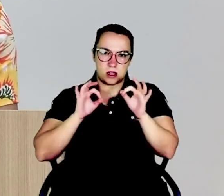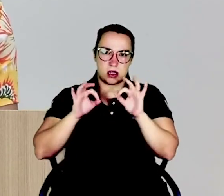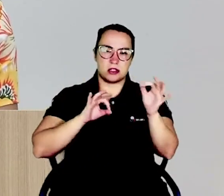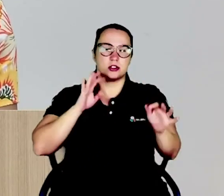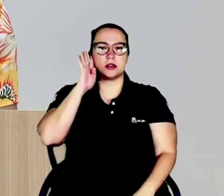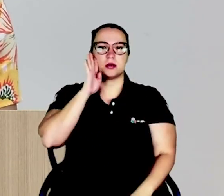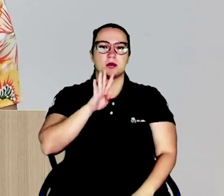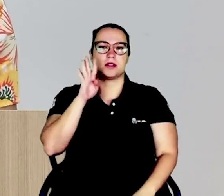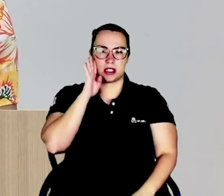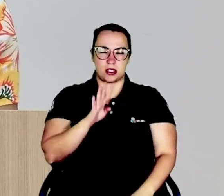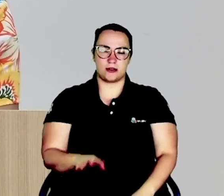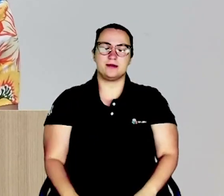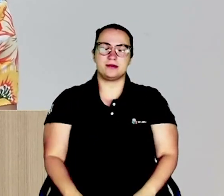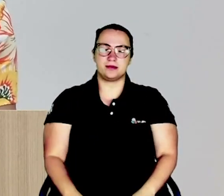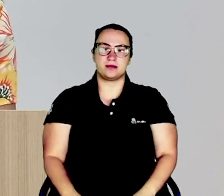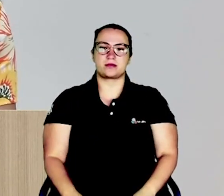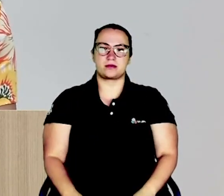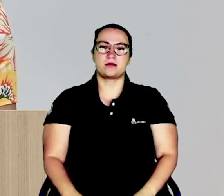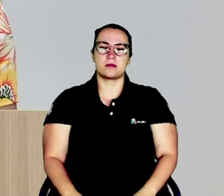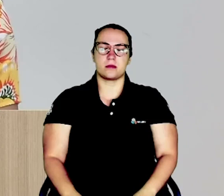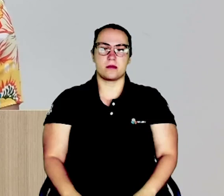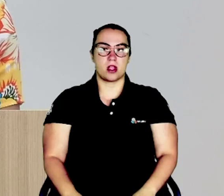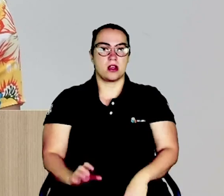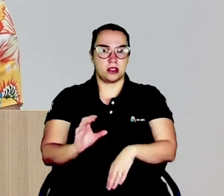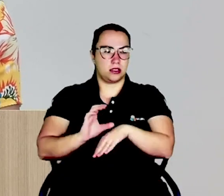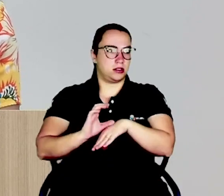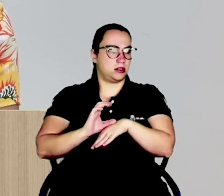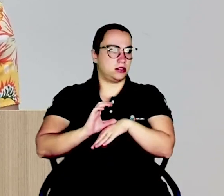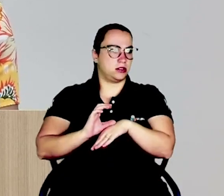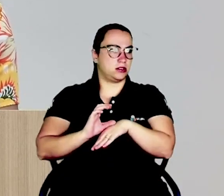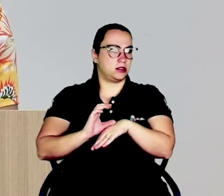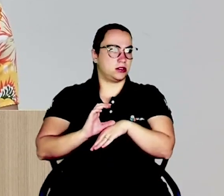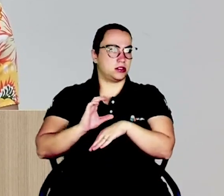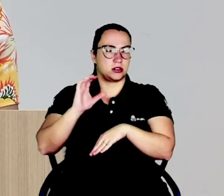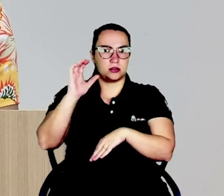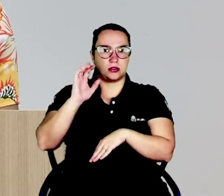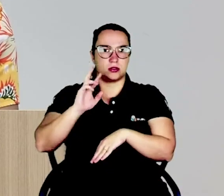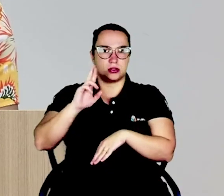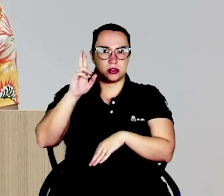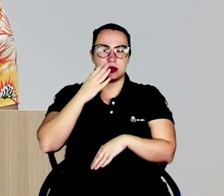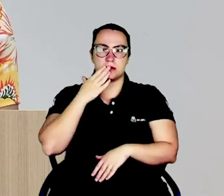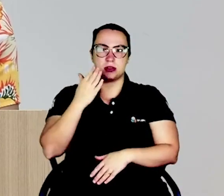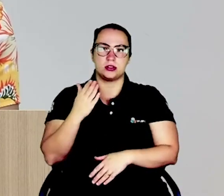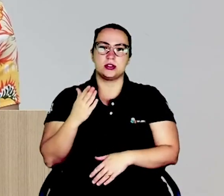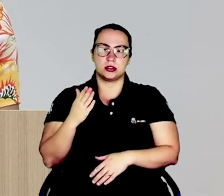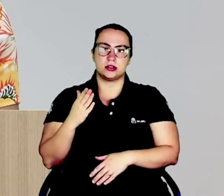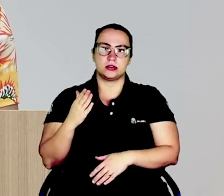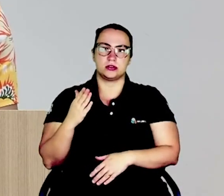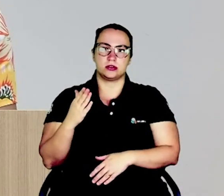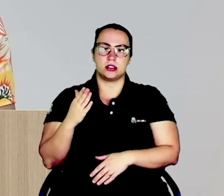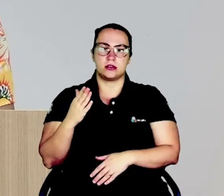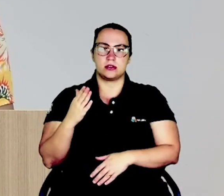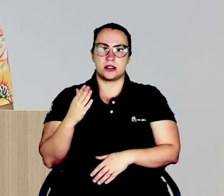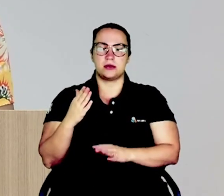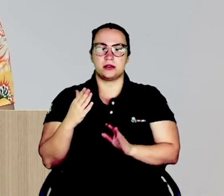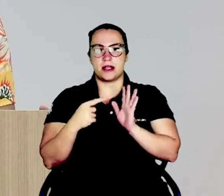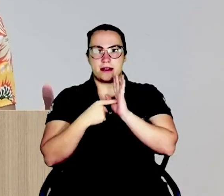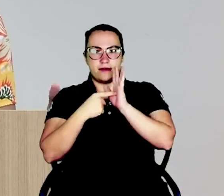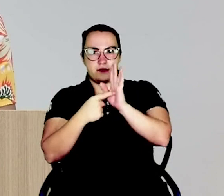E aí a coordenadora nos pediu que, de repente, através de uma indicação,